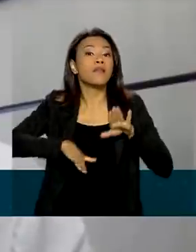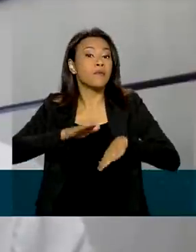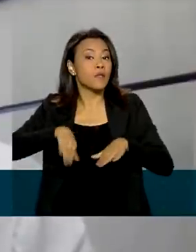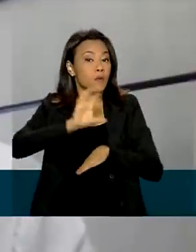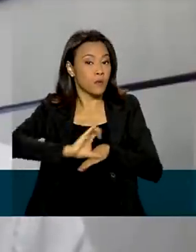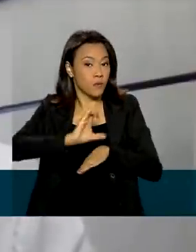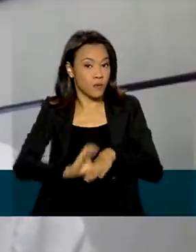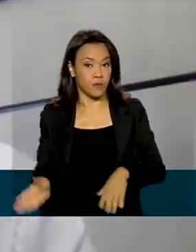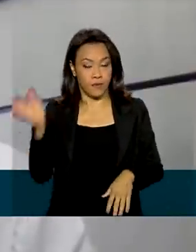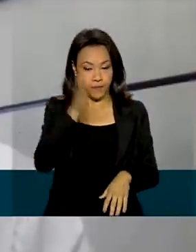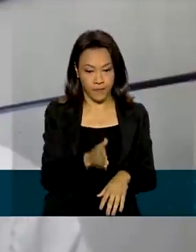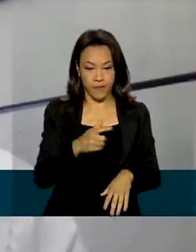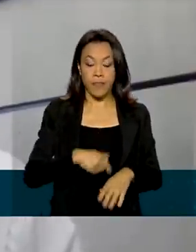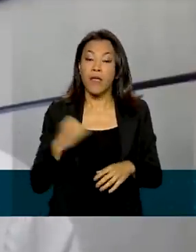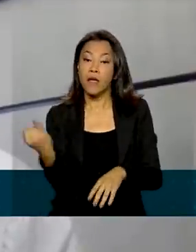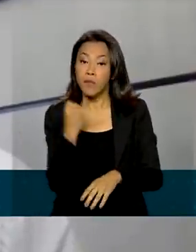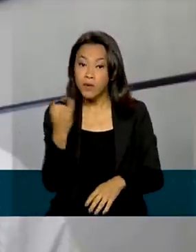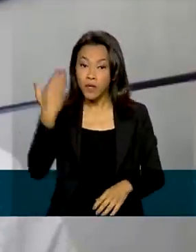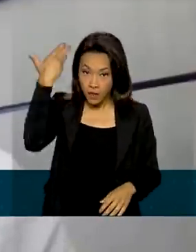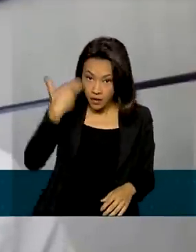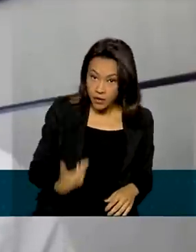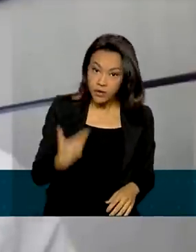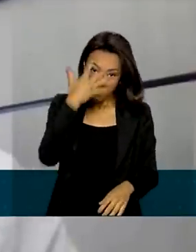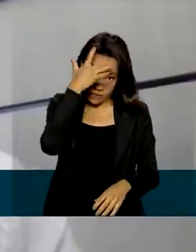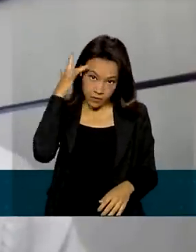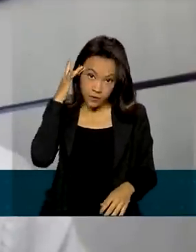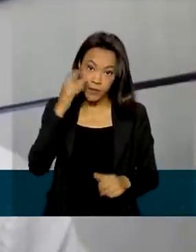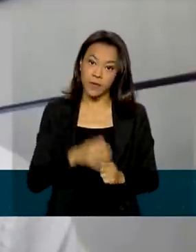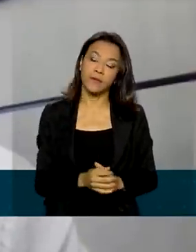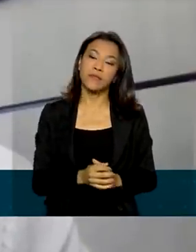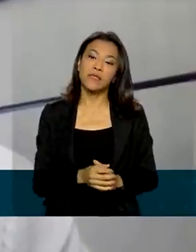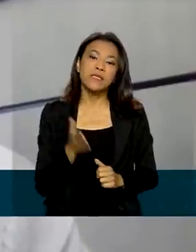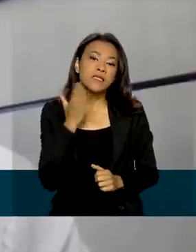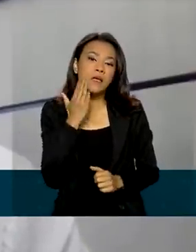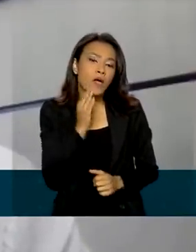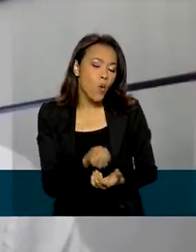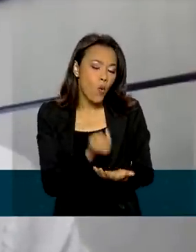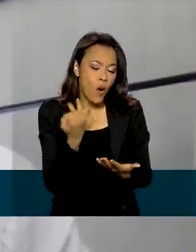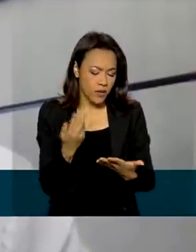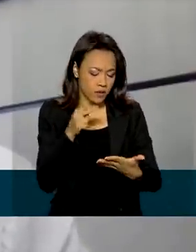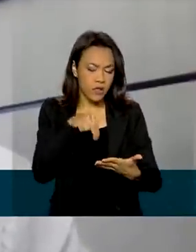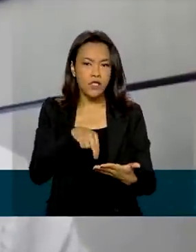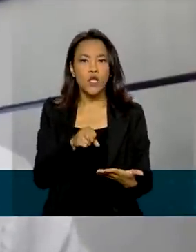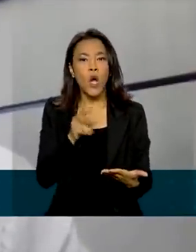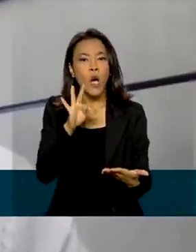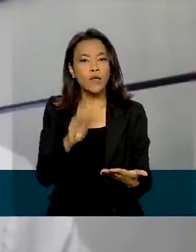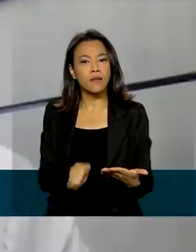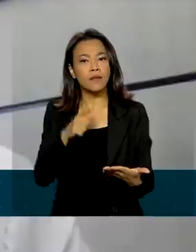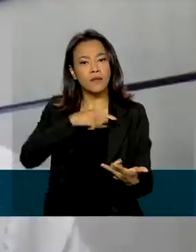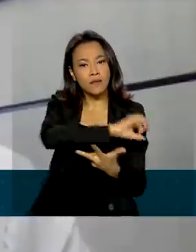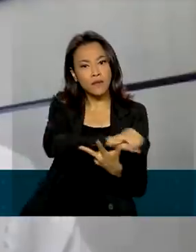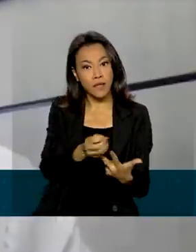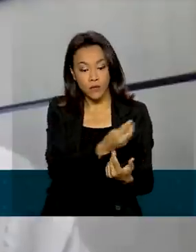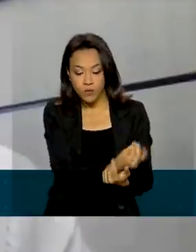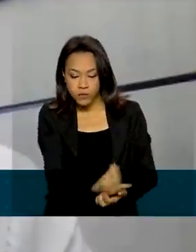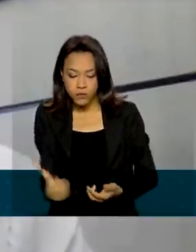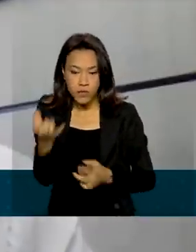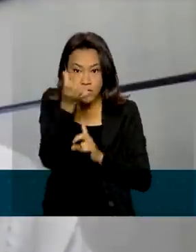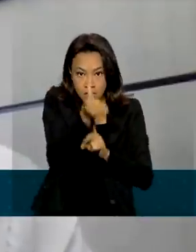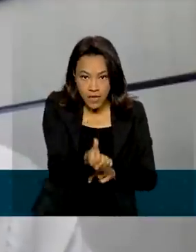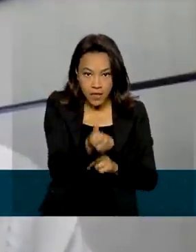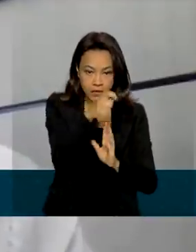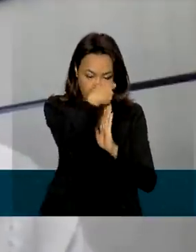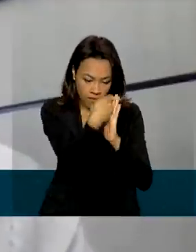candidato olhe quais são suas notas, porque no Enem ele tem seis notas, a